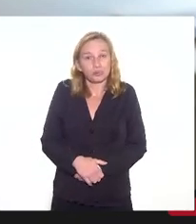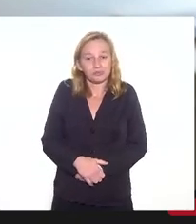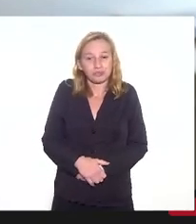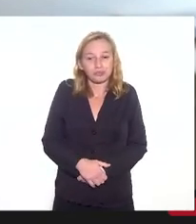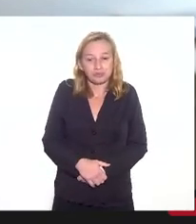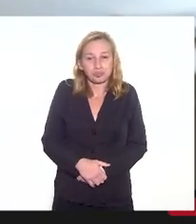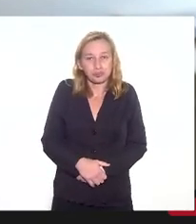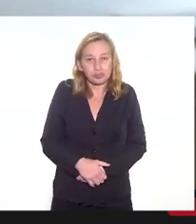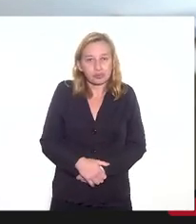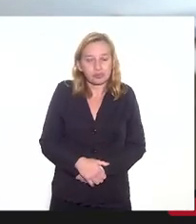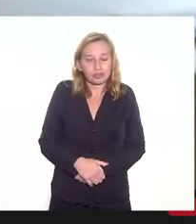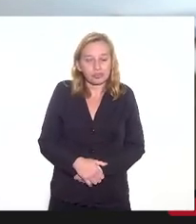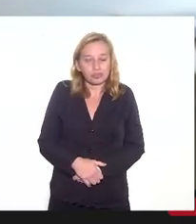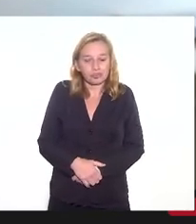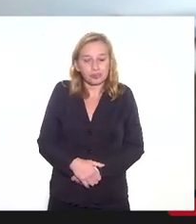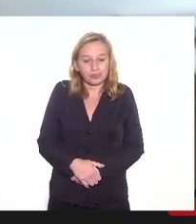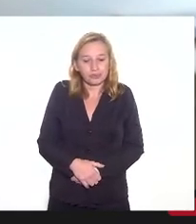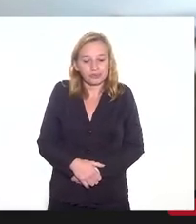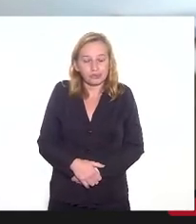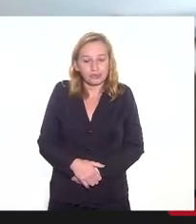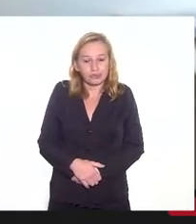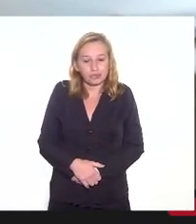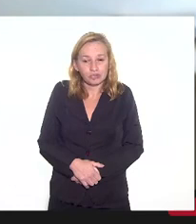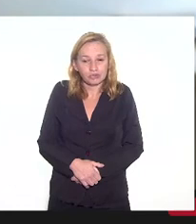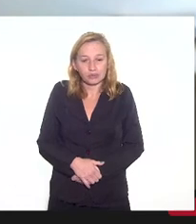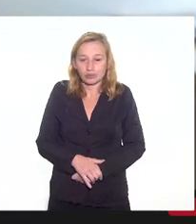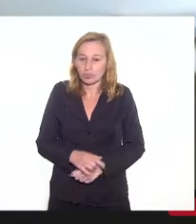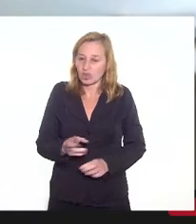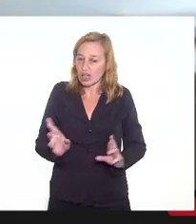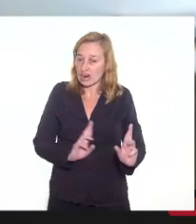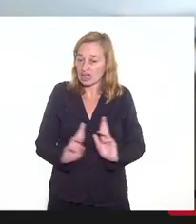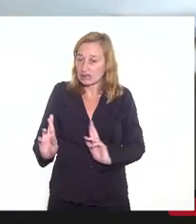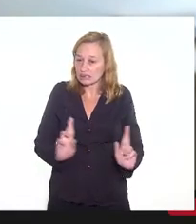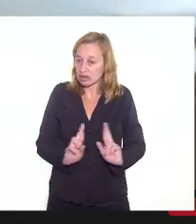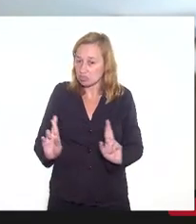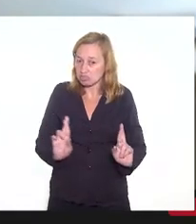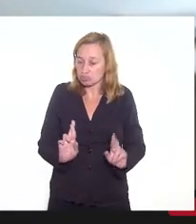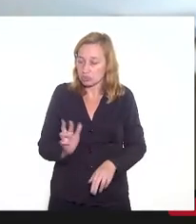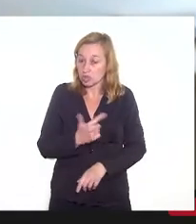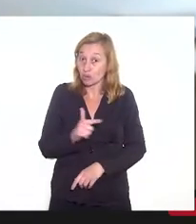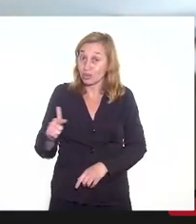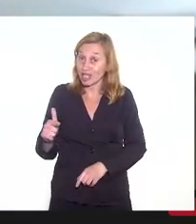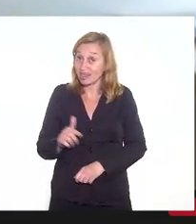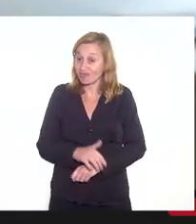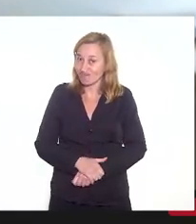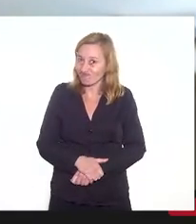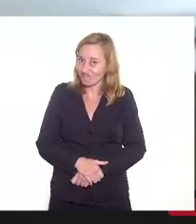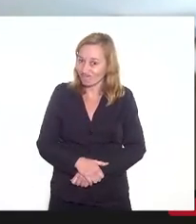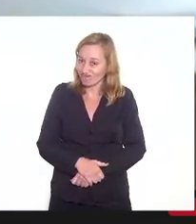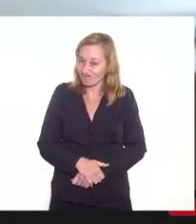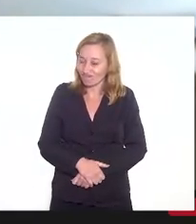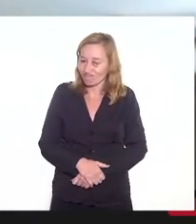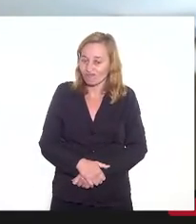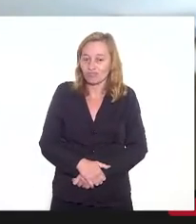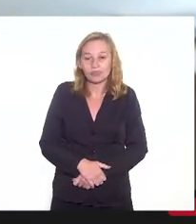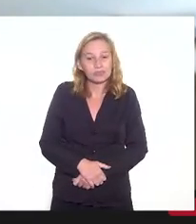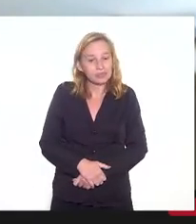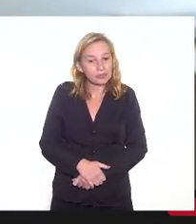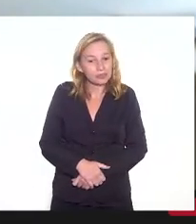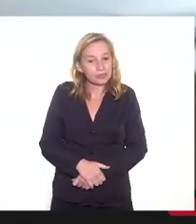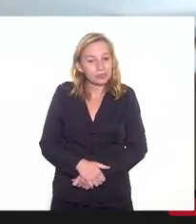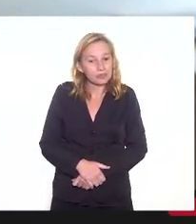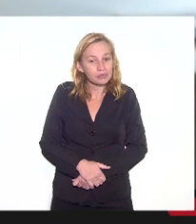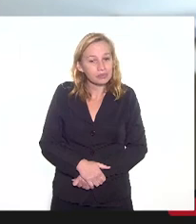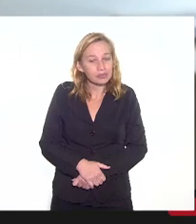de não haver vedação para ter algum, alguma